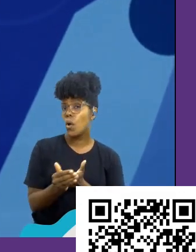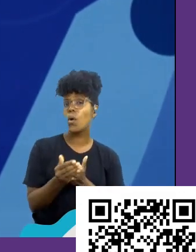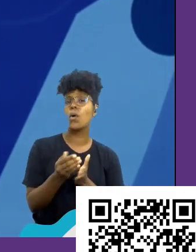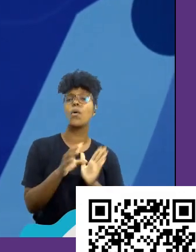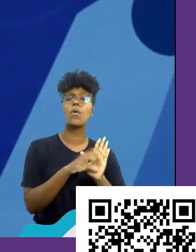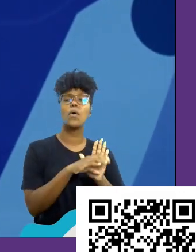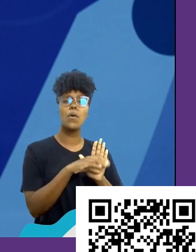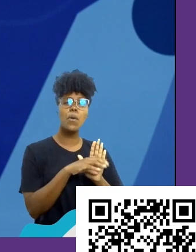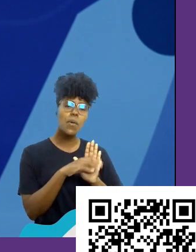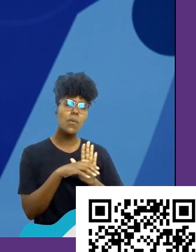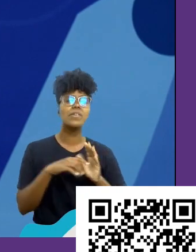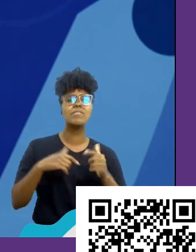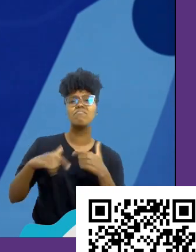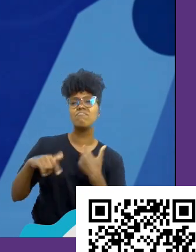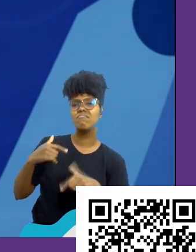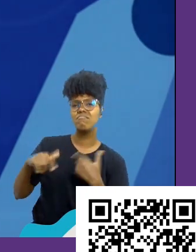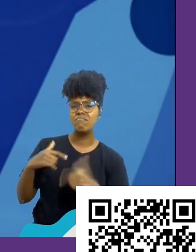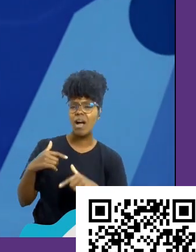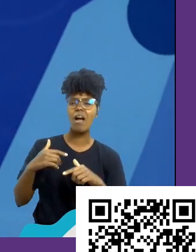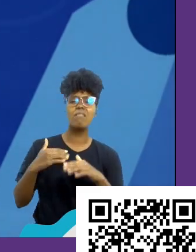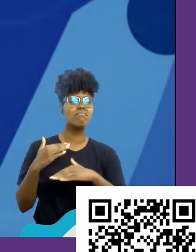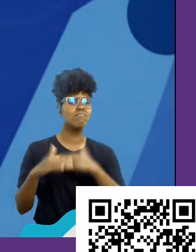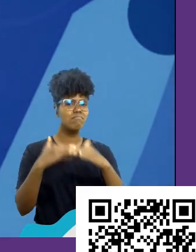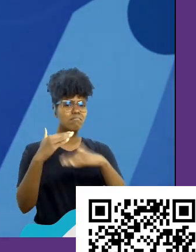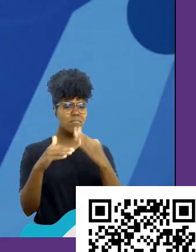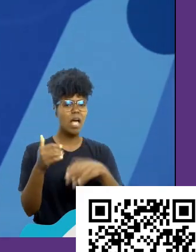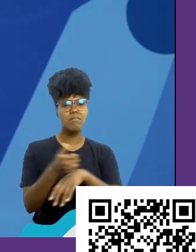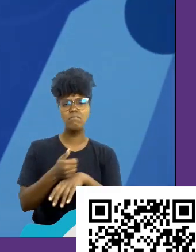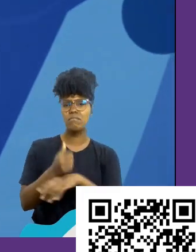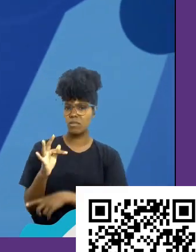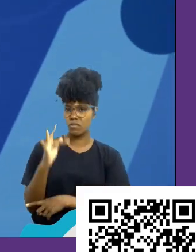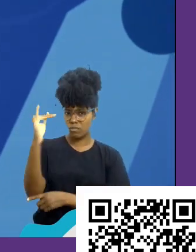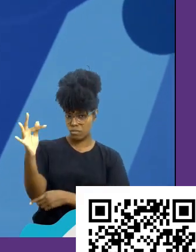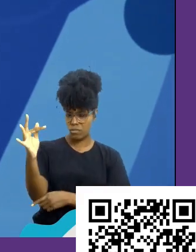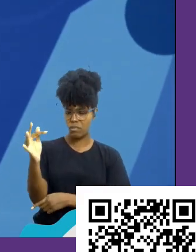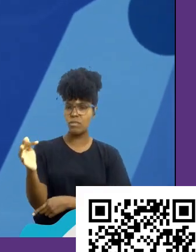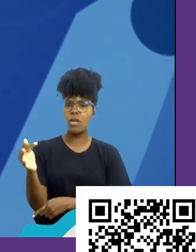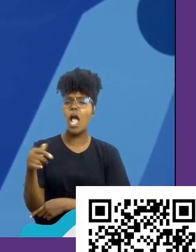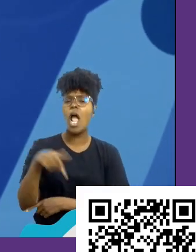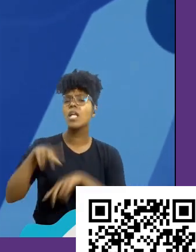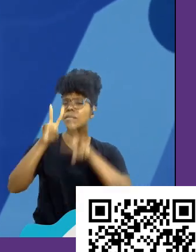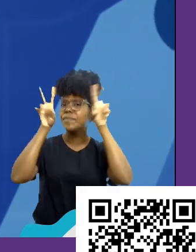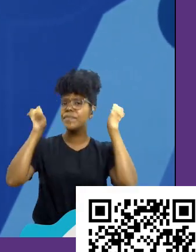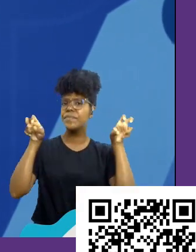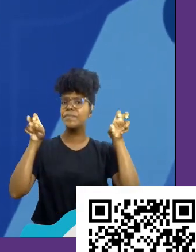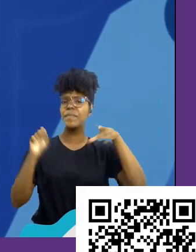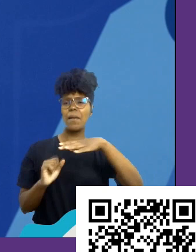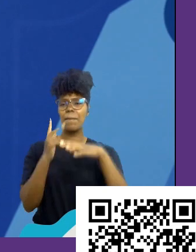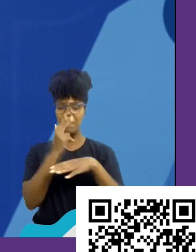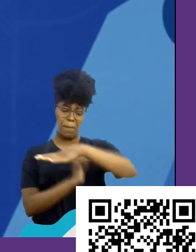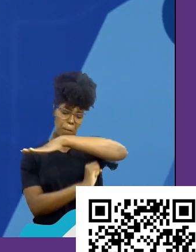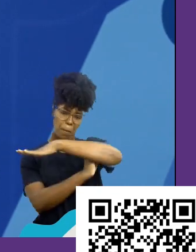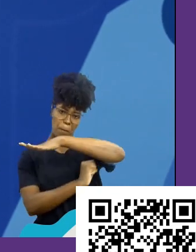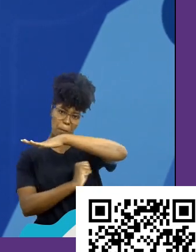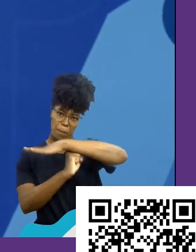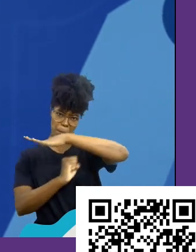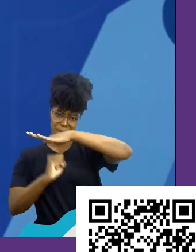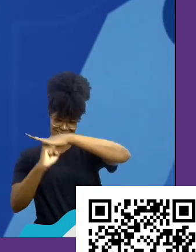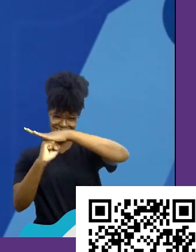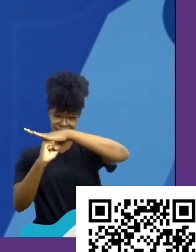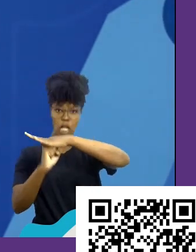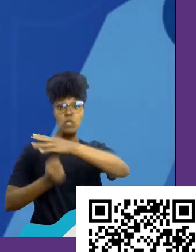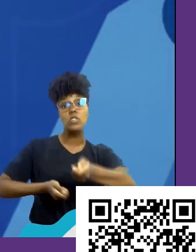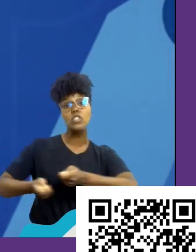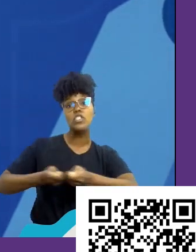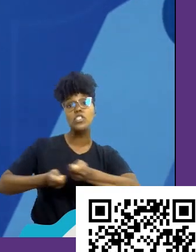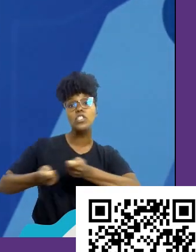mercado de trabalho, profissional do futuro. A gente vai falar aqui hoje de pilares em gestão de carreira. Eu quero trazer